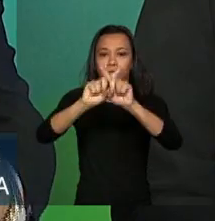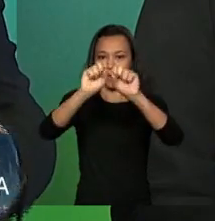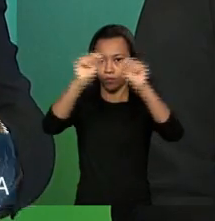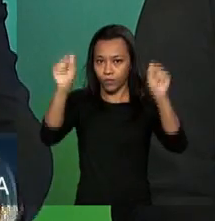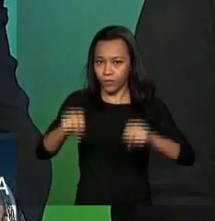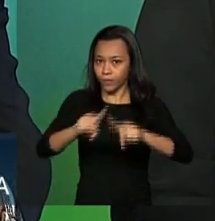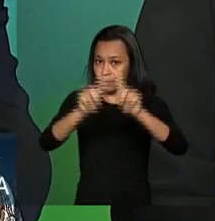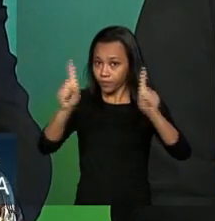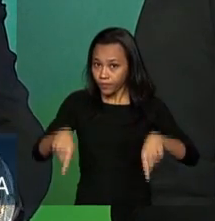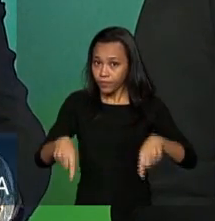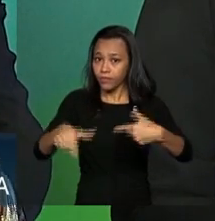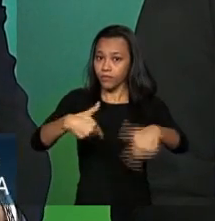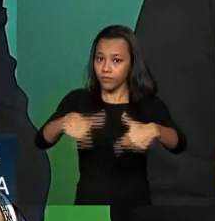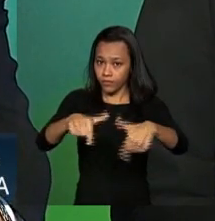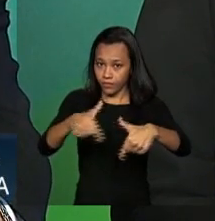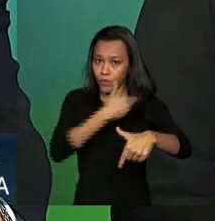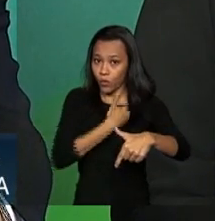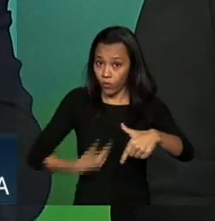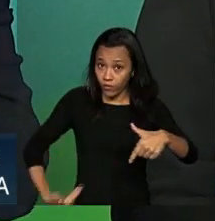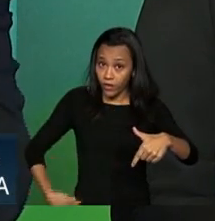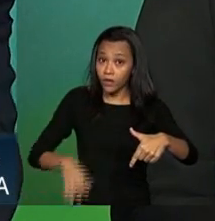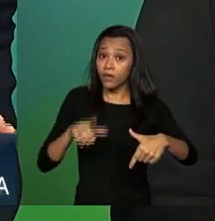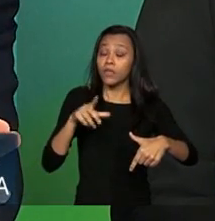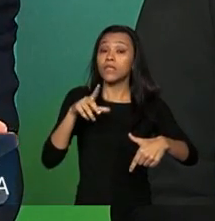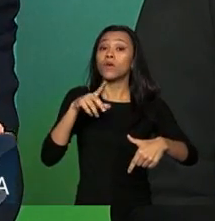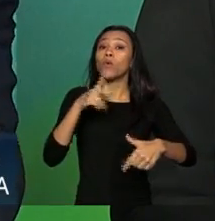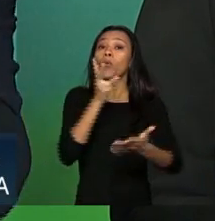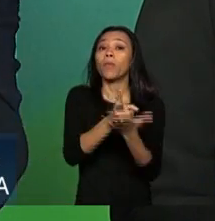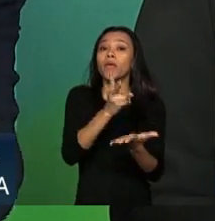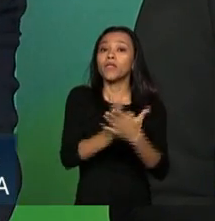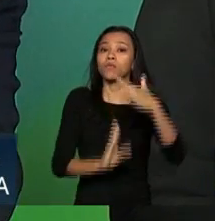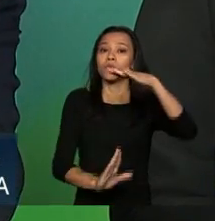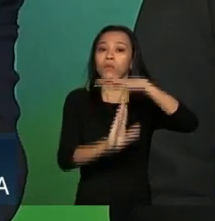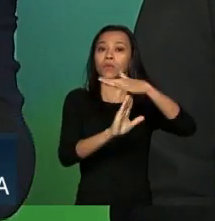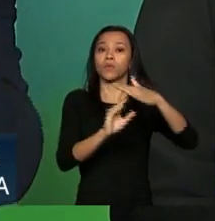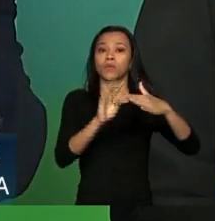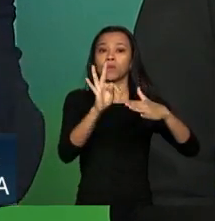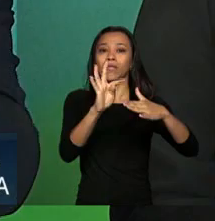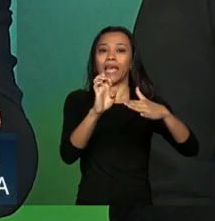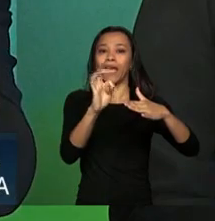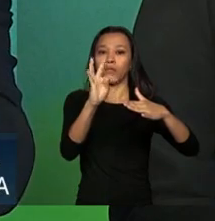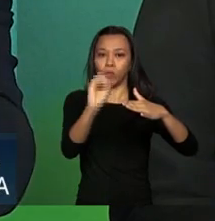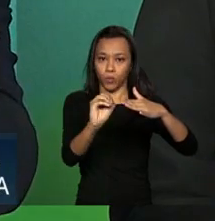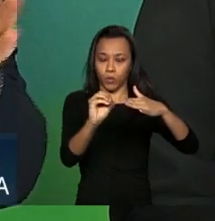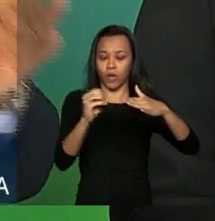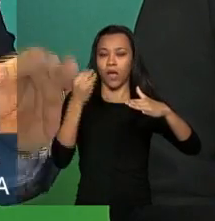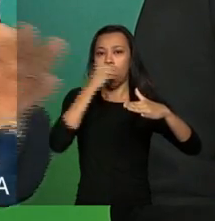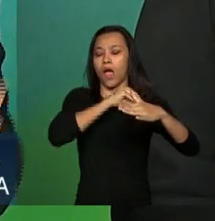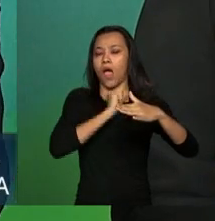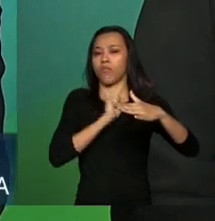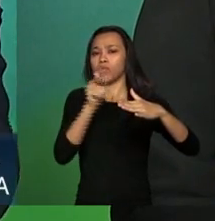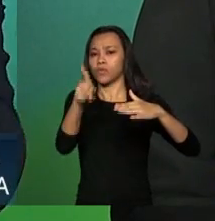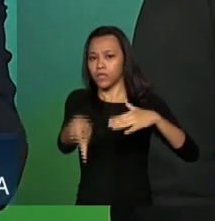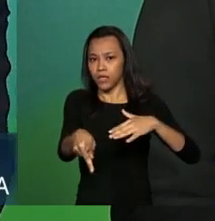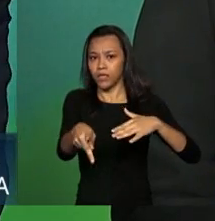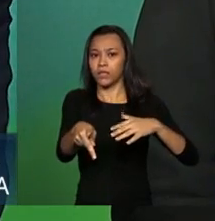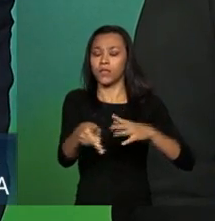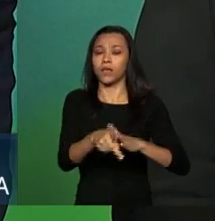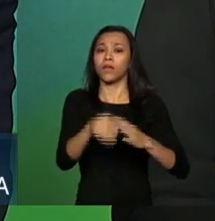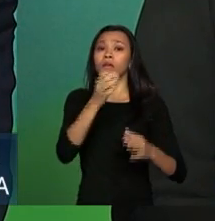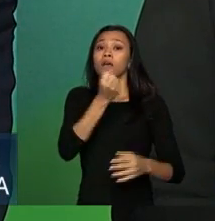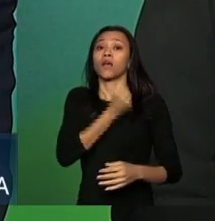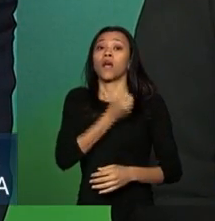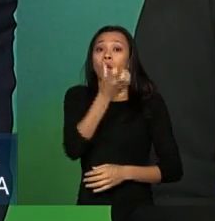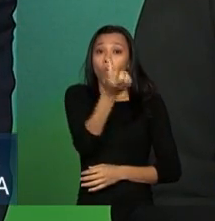há o teto da previdência social. O teto é o mesmo. Quem faz concurso hoje se aposenta com o teto do regime geral, 4